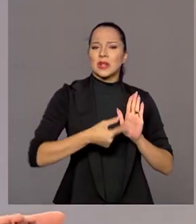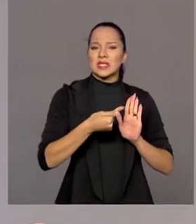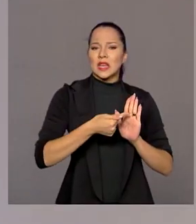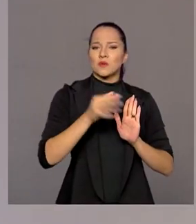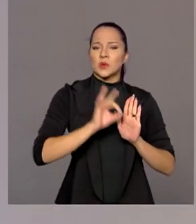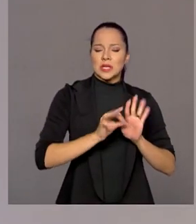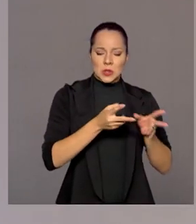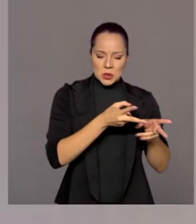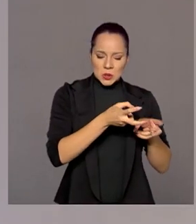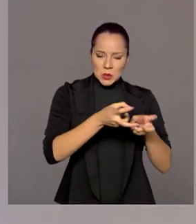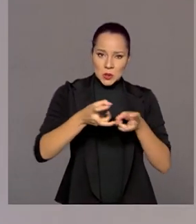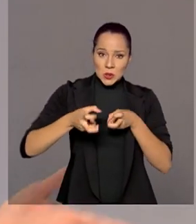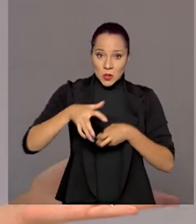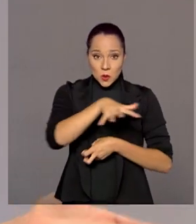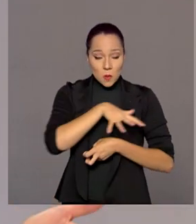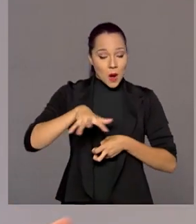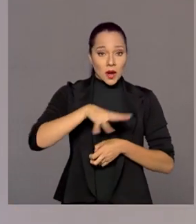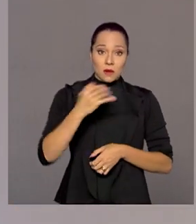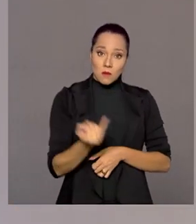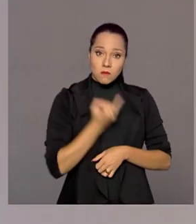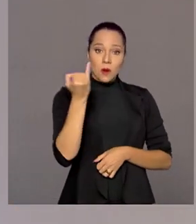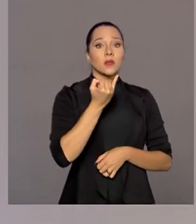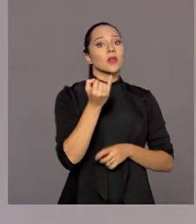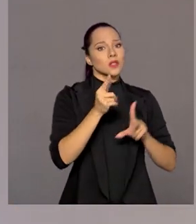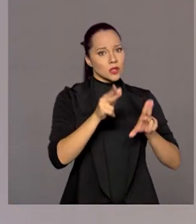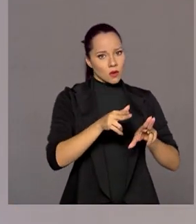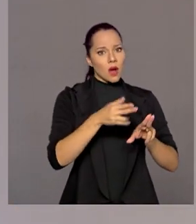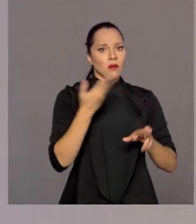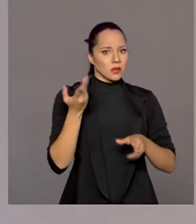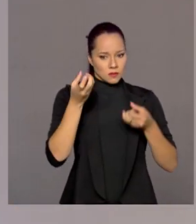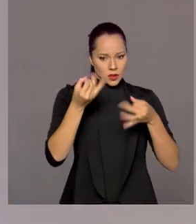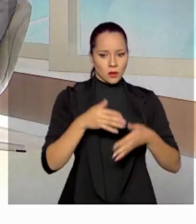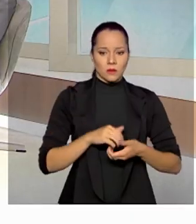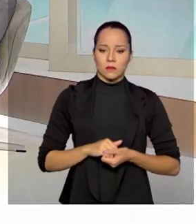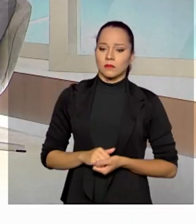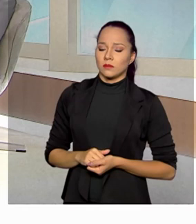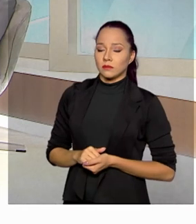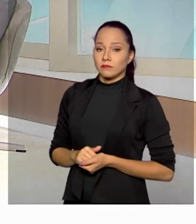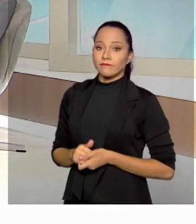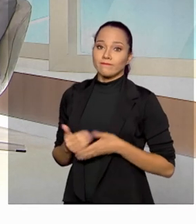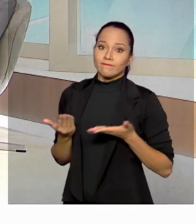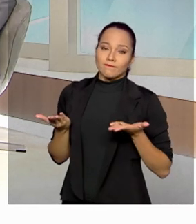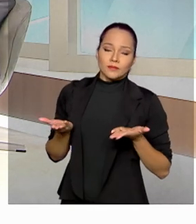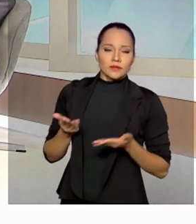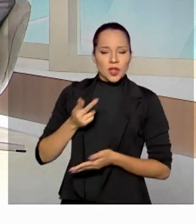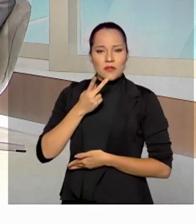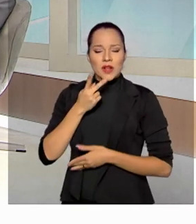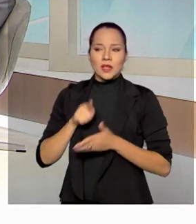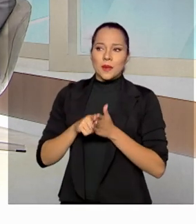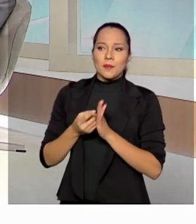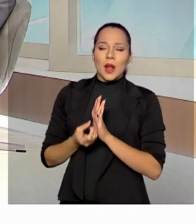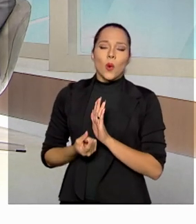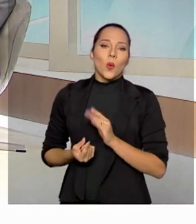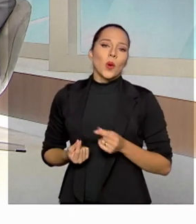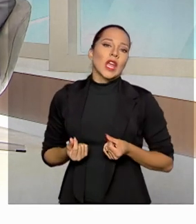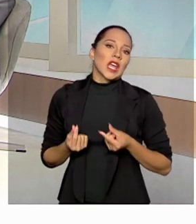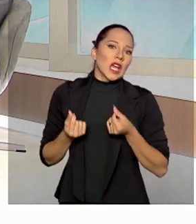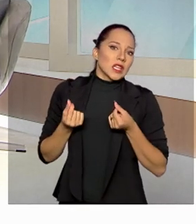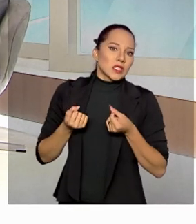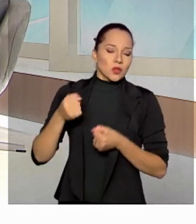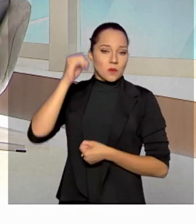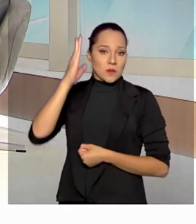exploração de um setor tão importante como o próprio Paulo citou? Olha, eu diria que até pela riqueza do país,